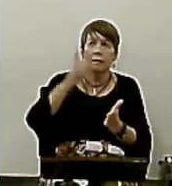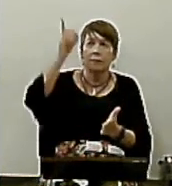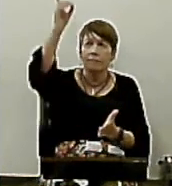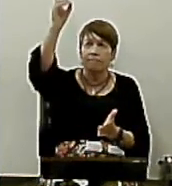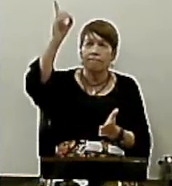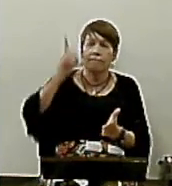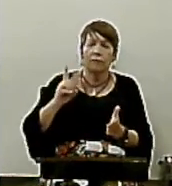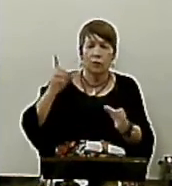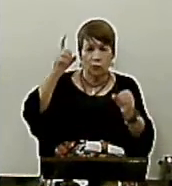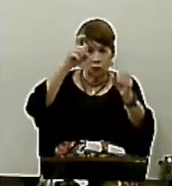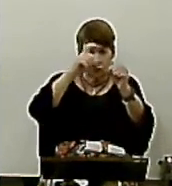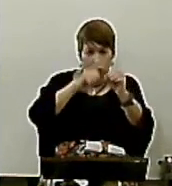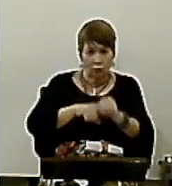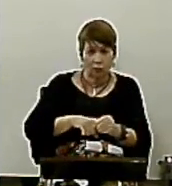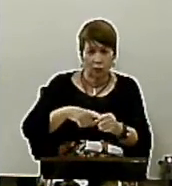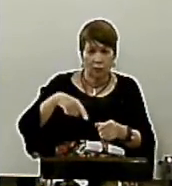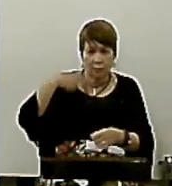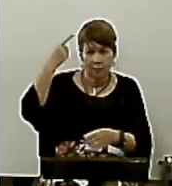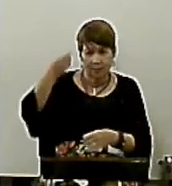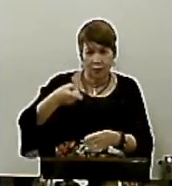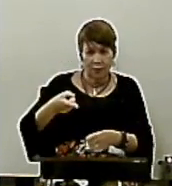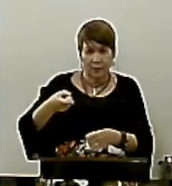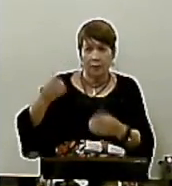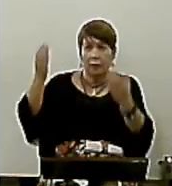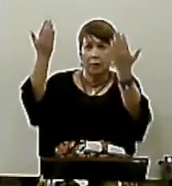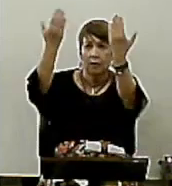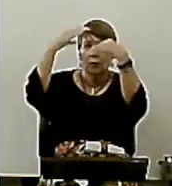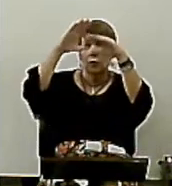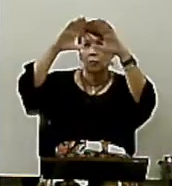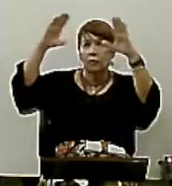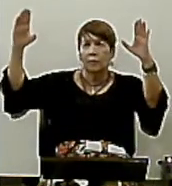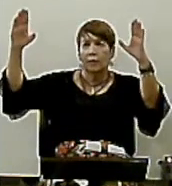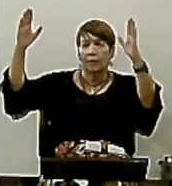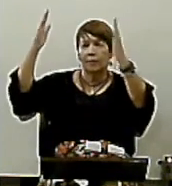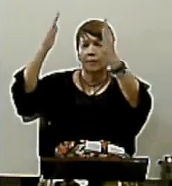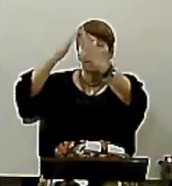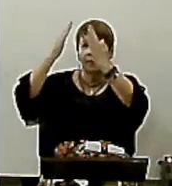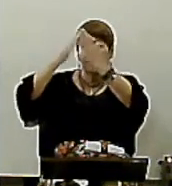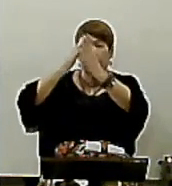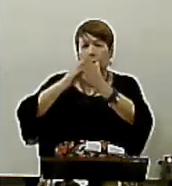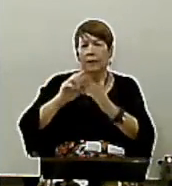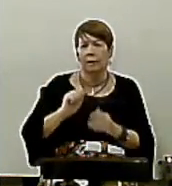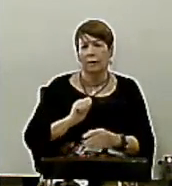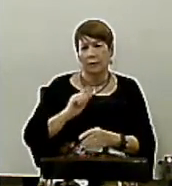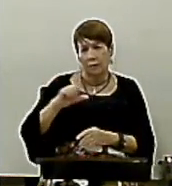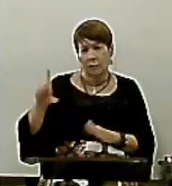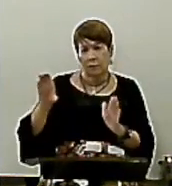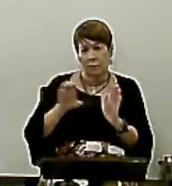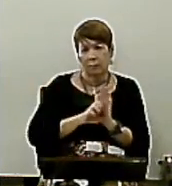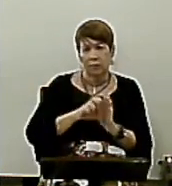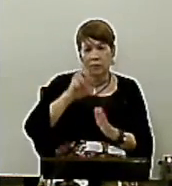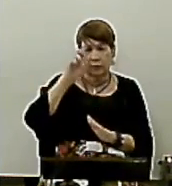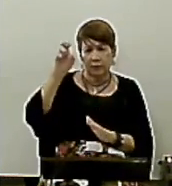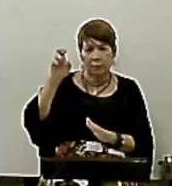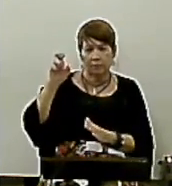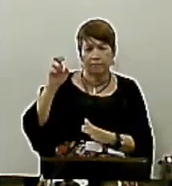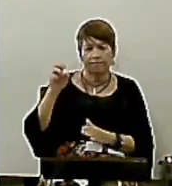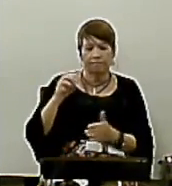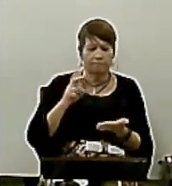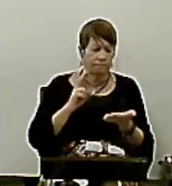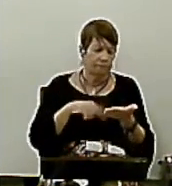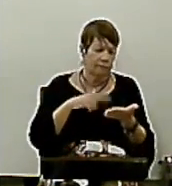depois Eternamente Leia Gálatas 5 Medite sobre isso